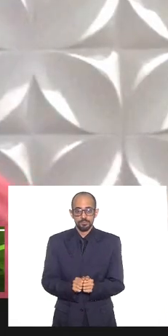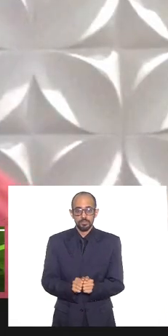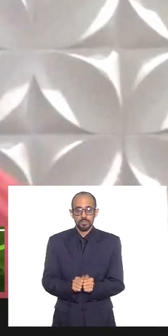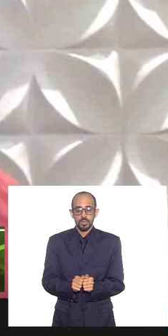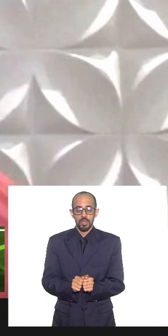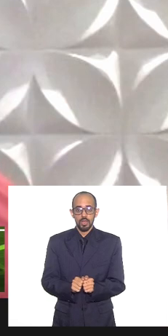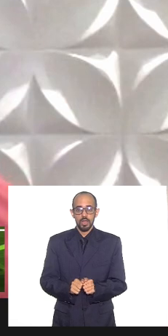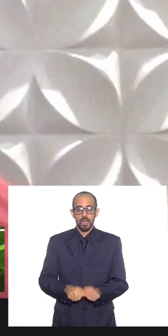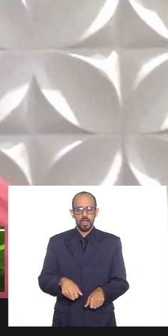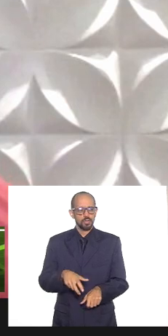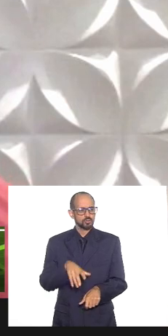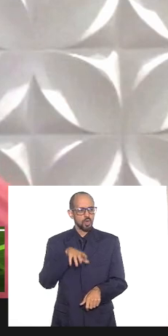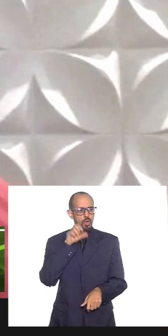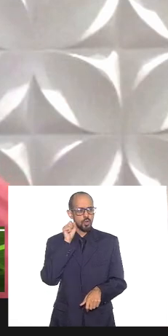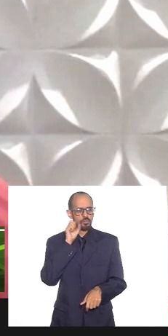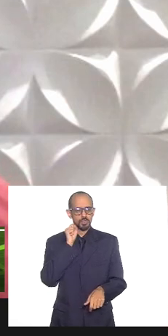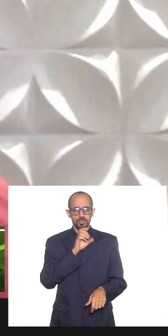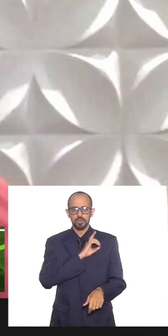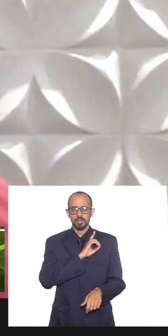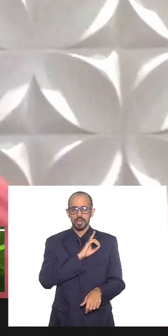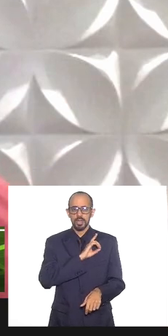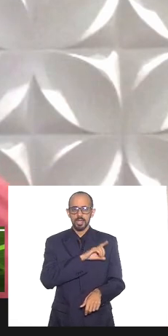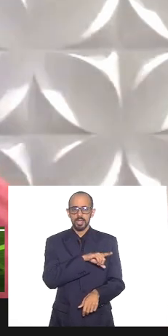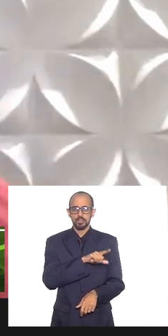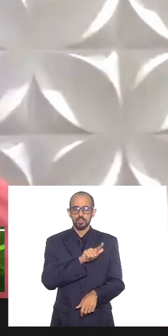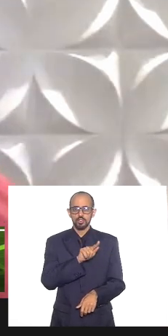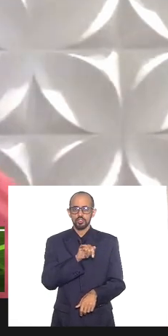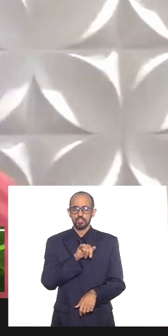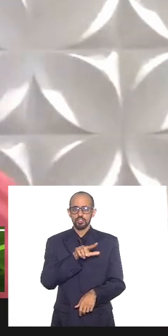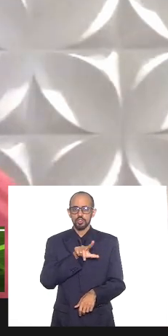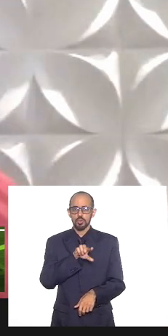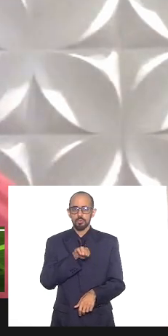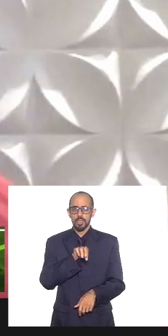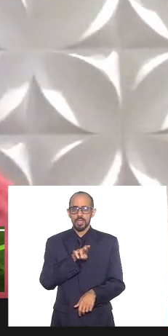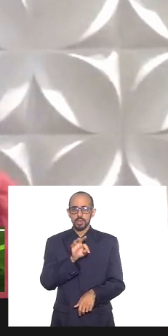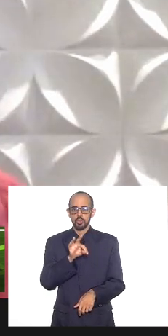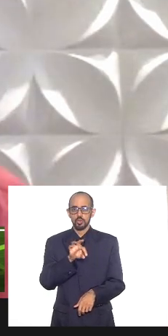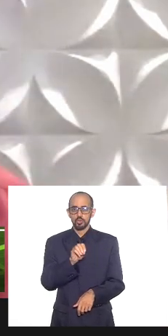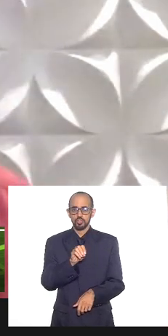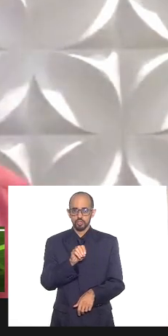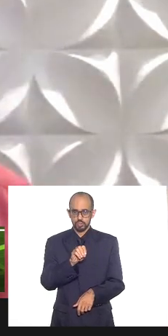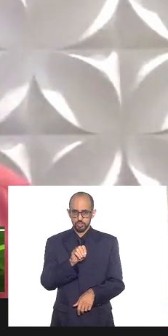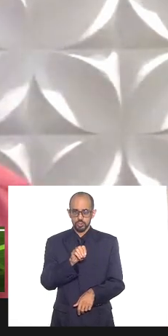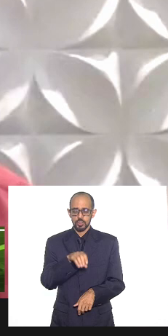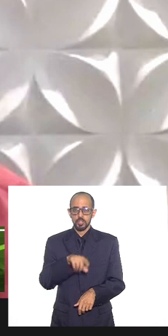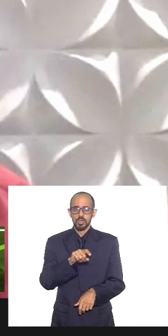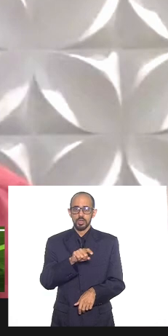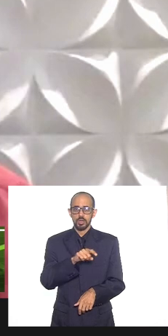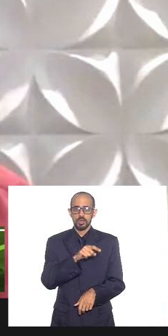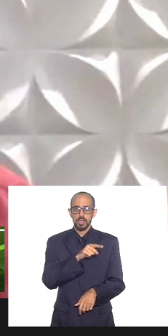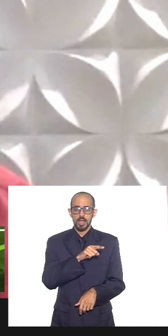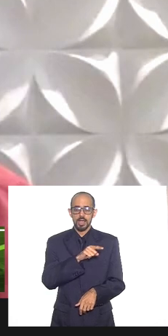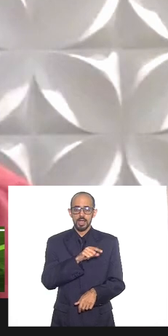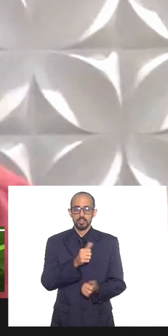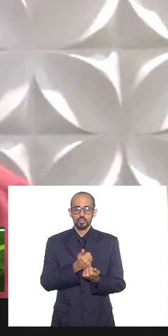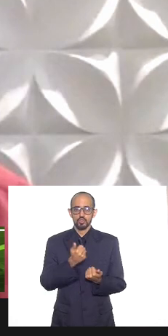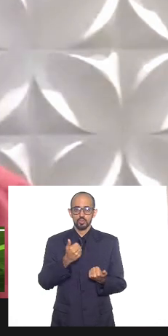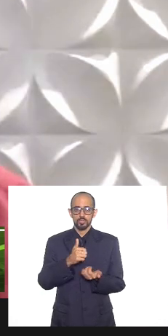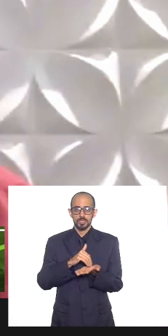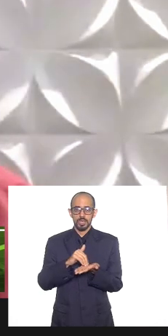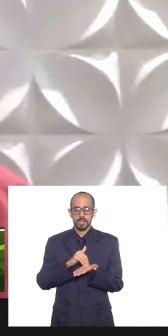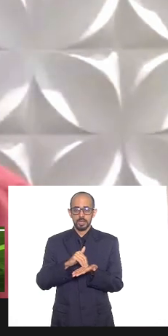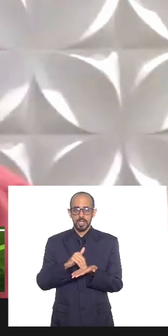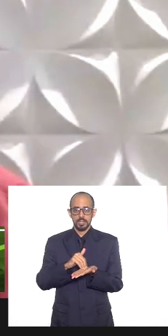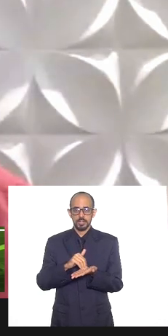do delegado de polícia Gilberto Estivanello, da Subsecretaria de Planejamento